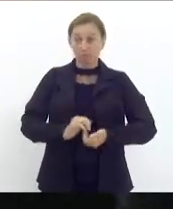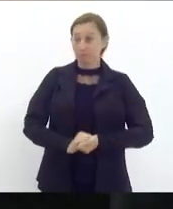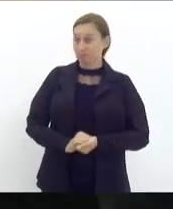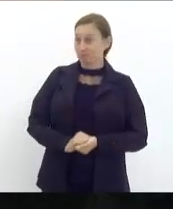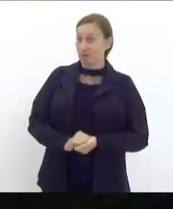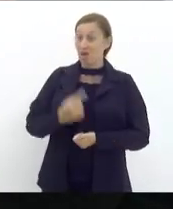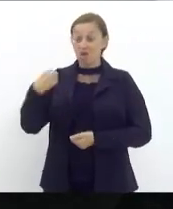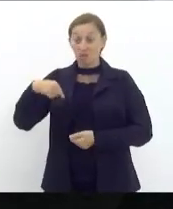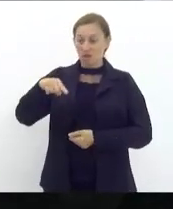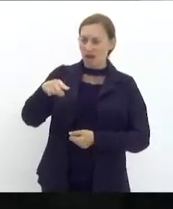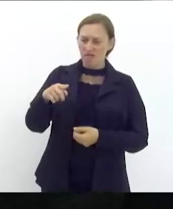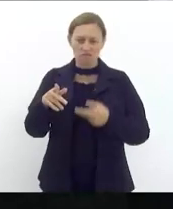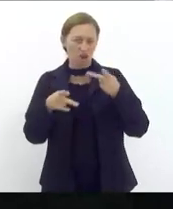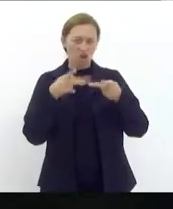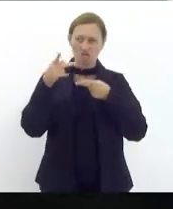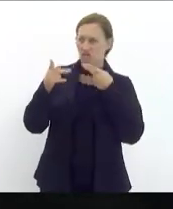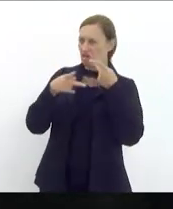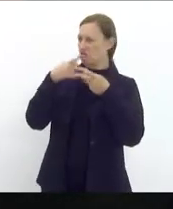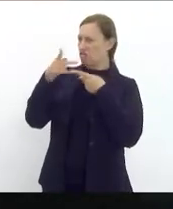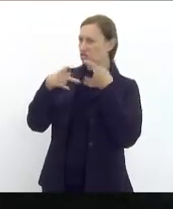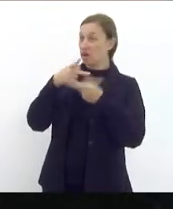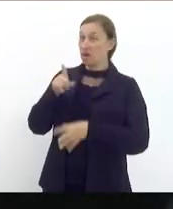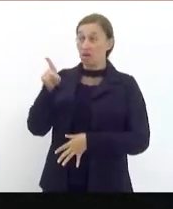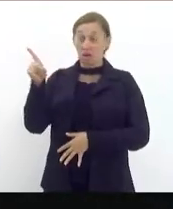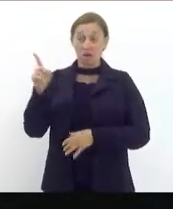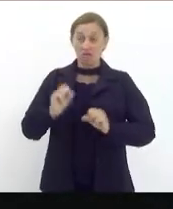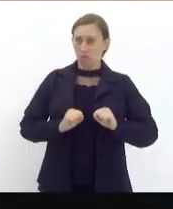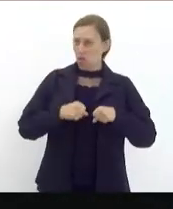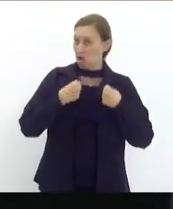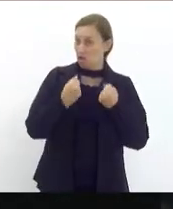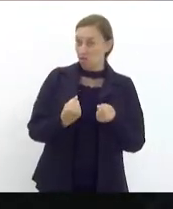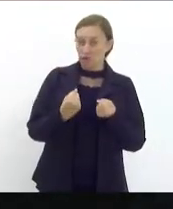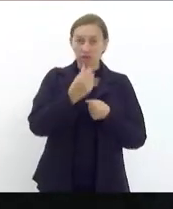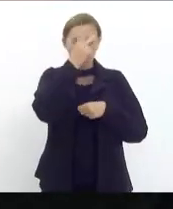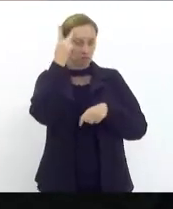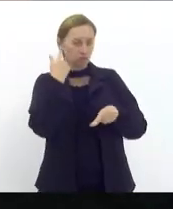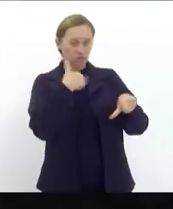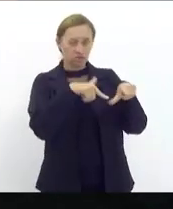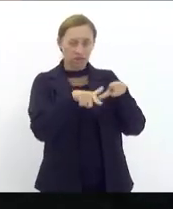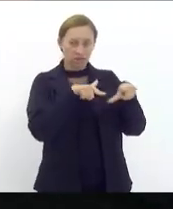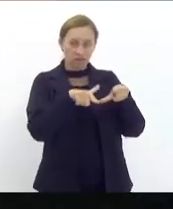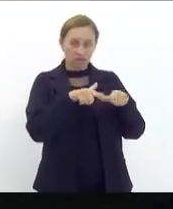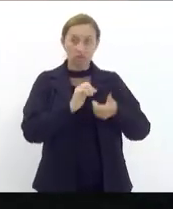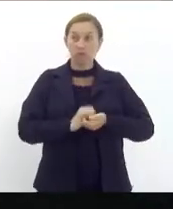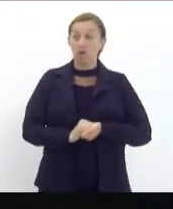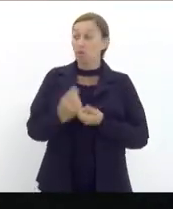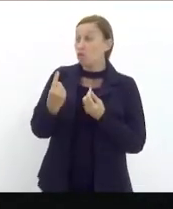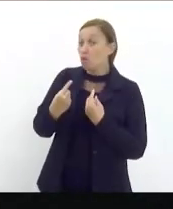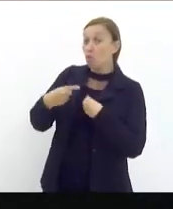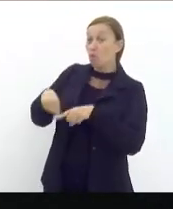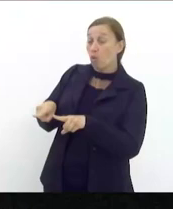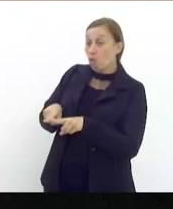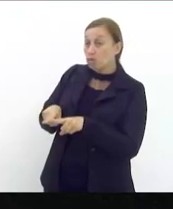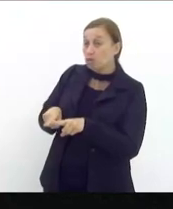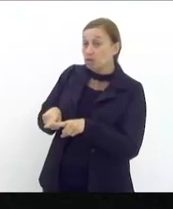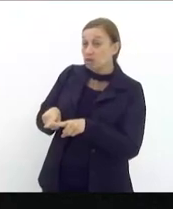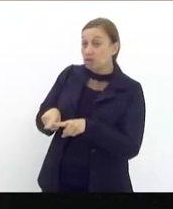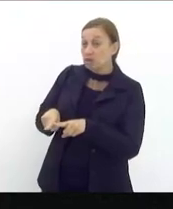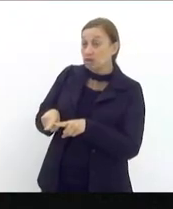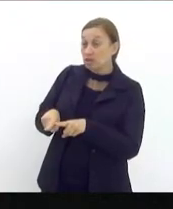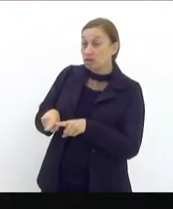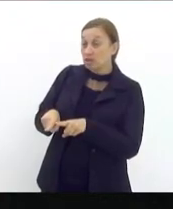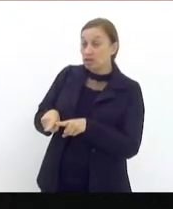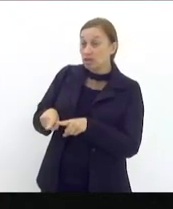foi lá bravatou logo eles que se dizem defender trabalhadores foram contra os trabalhadores da